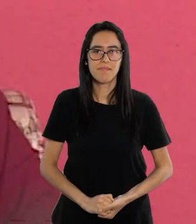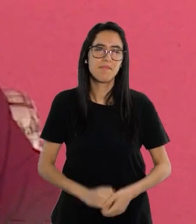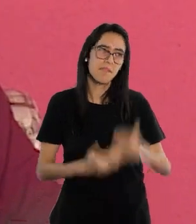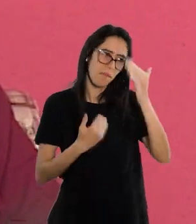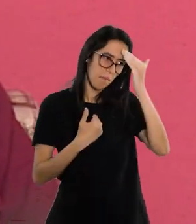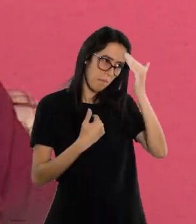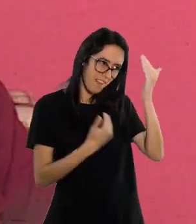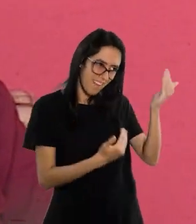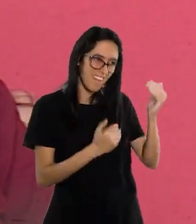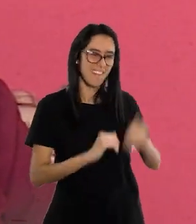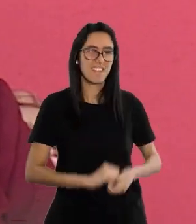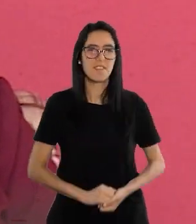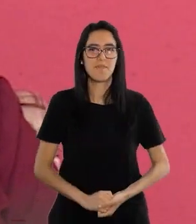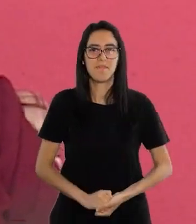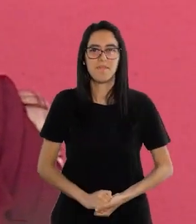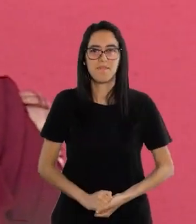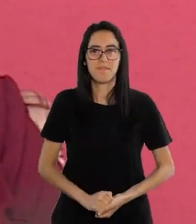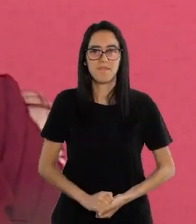Muito obrigada.